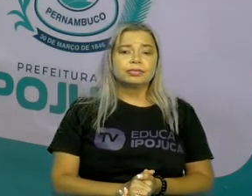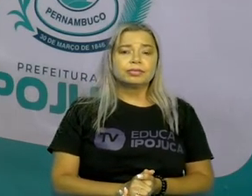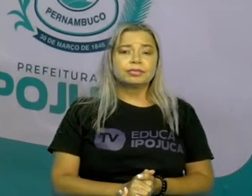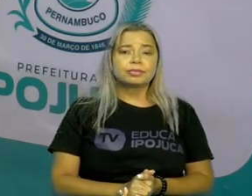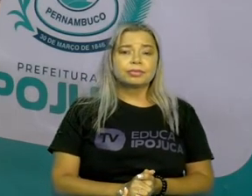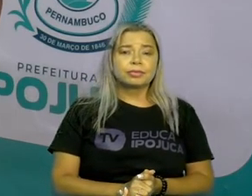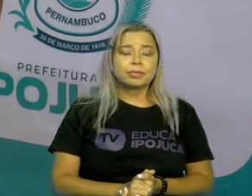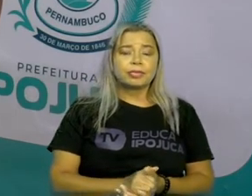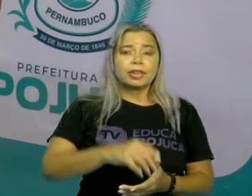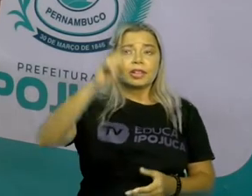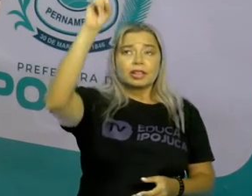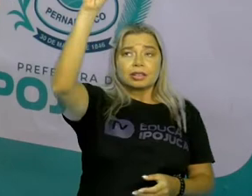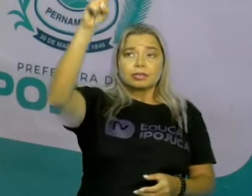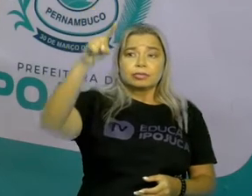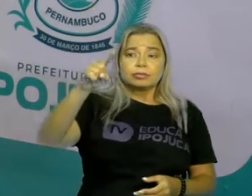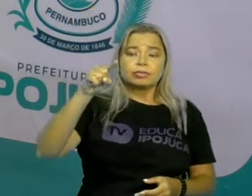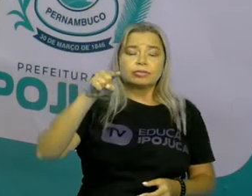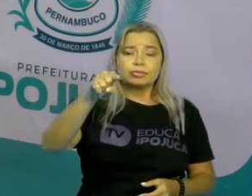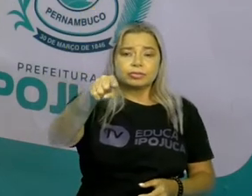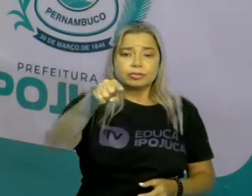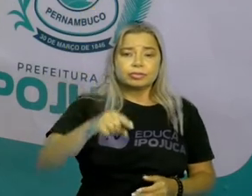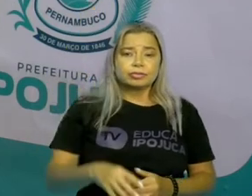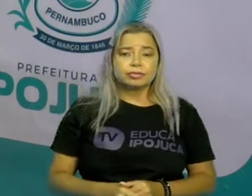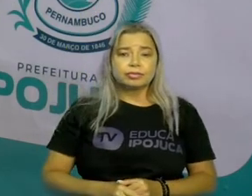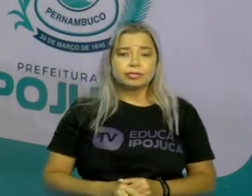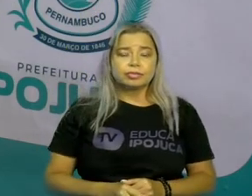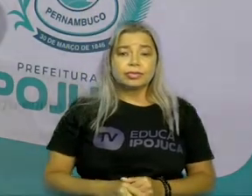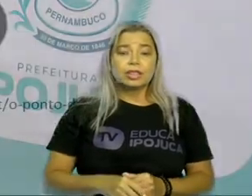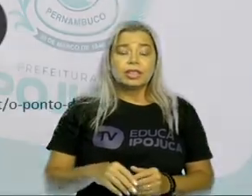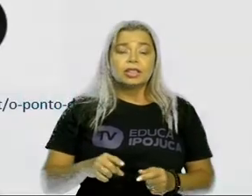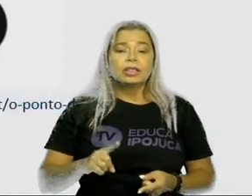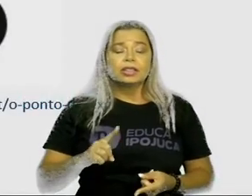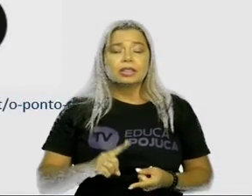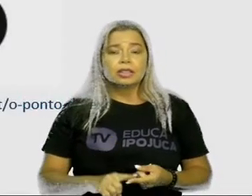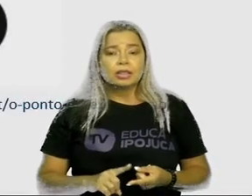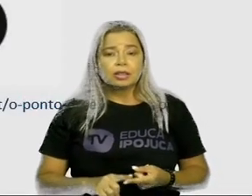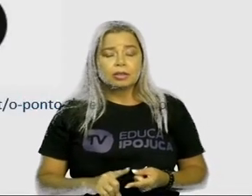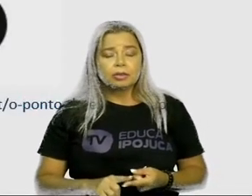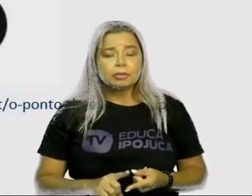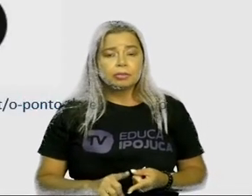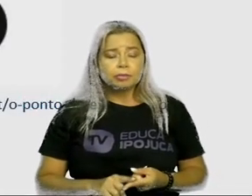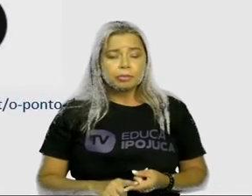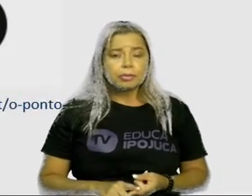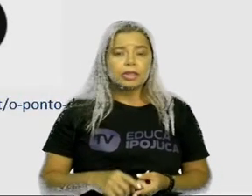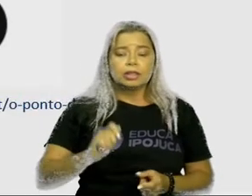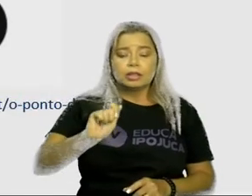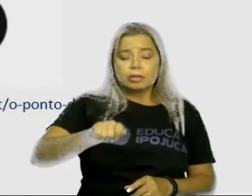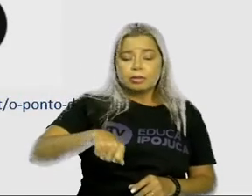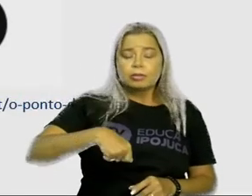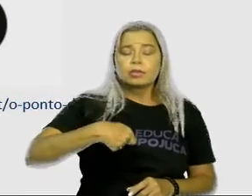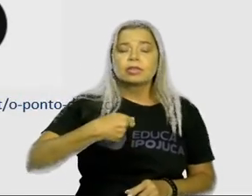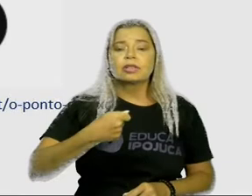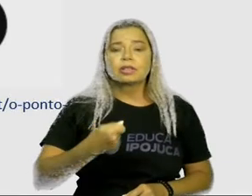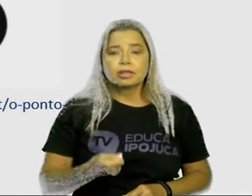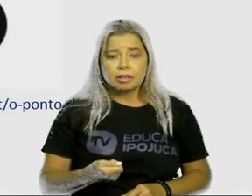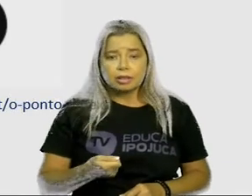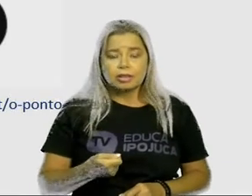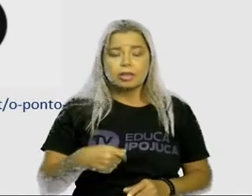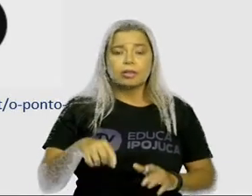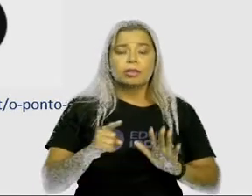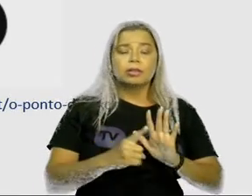A exclamação. É um ponto de exclamação. É o sinal de pontuação